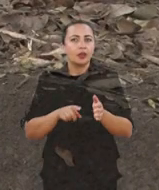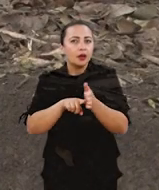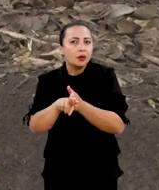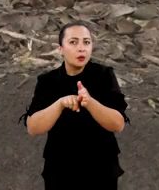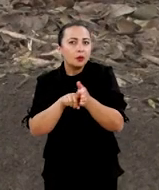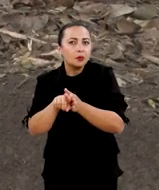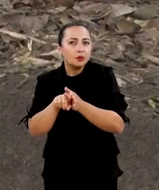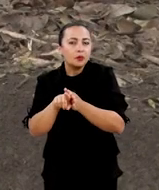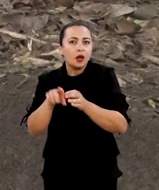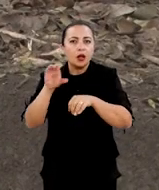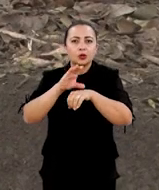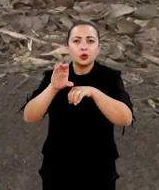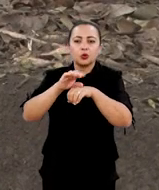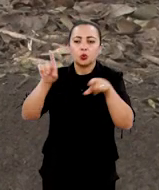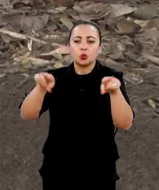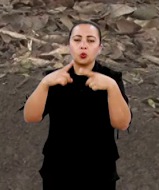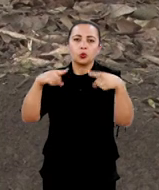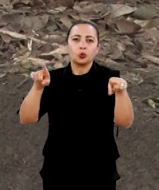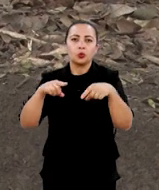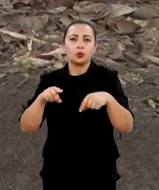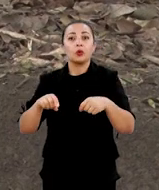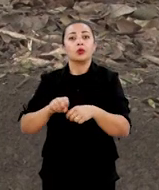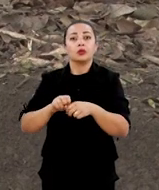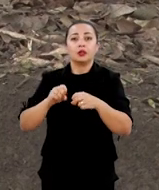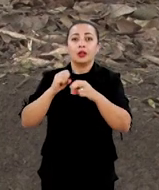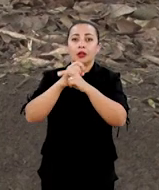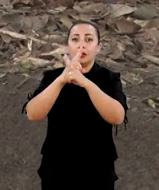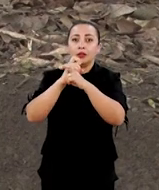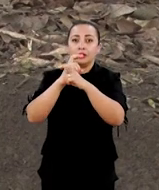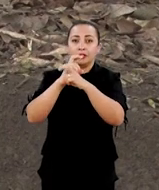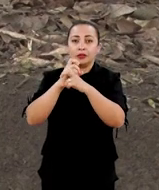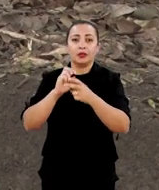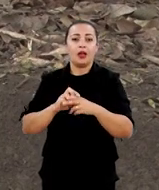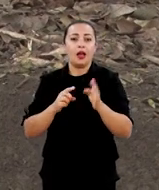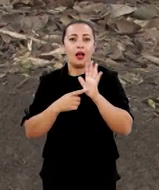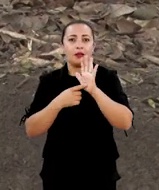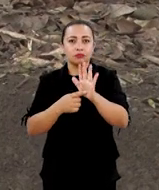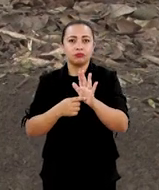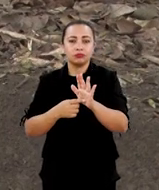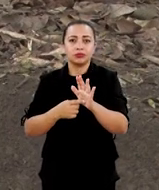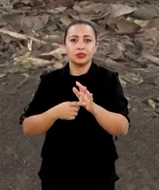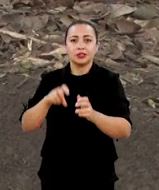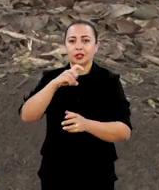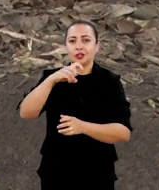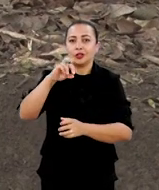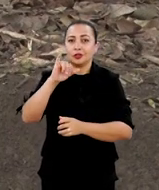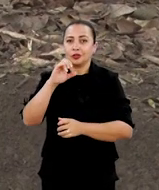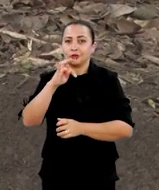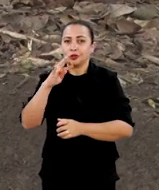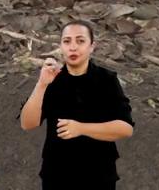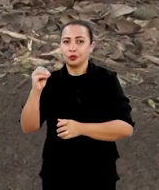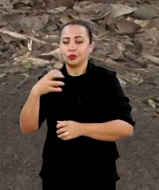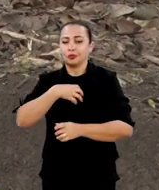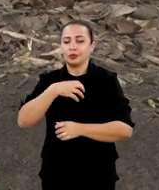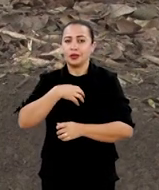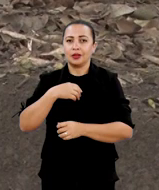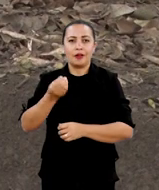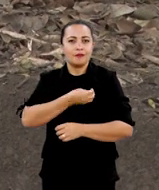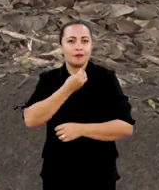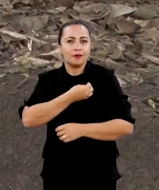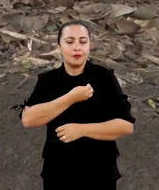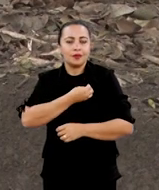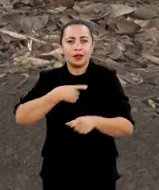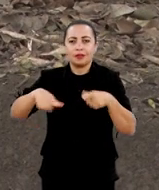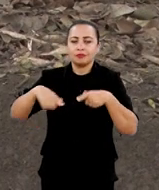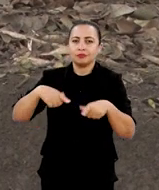Uma pesquisa do curso de Música da Universidade Estadual de Feira de Santana apresenta Xisto Bahia Vida e